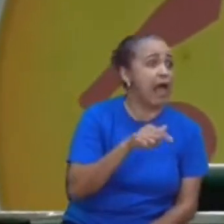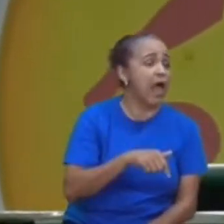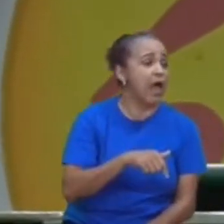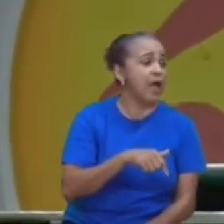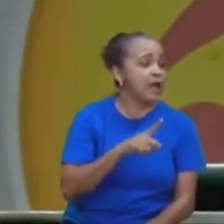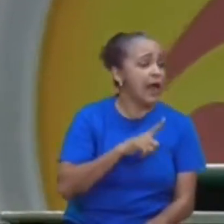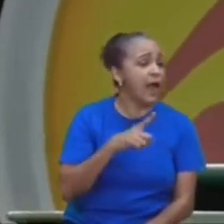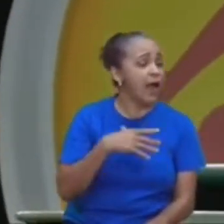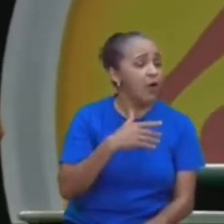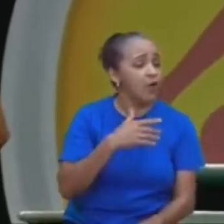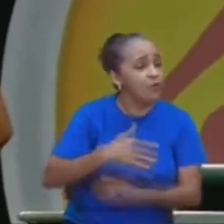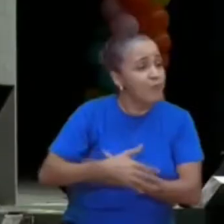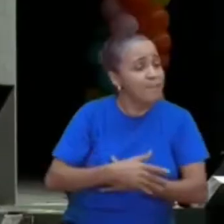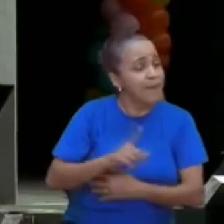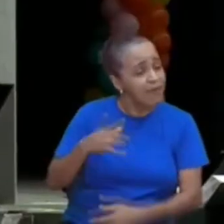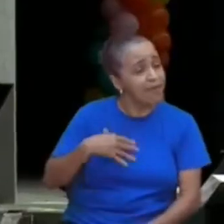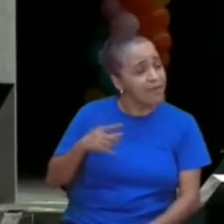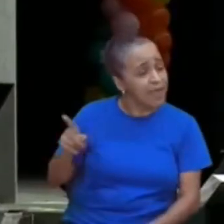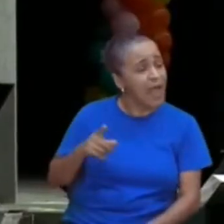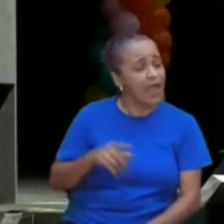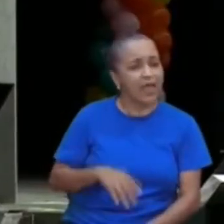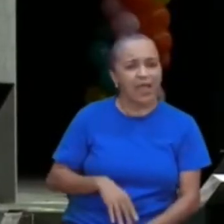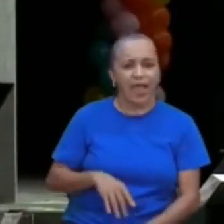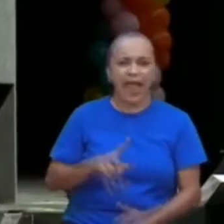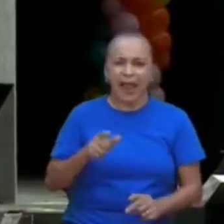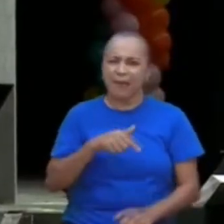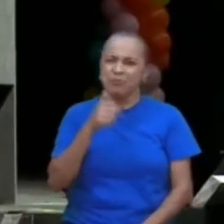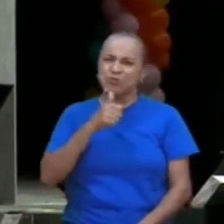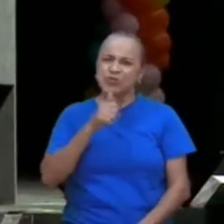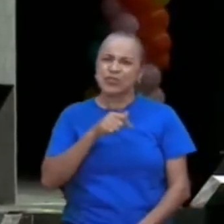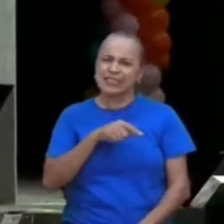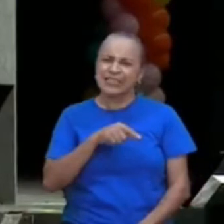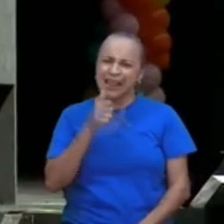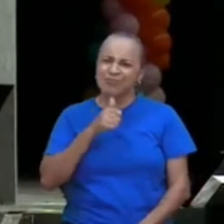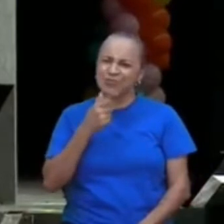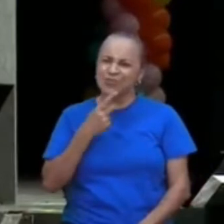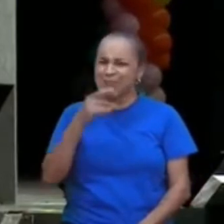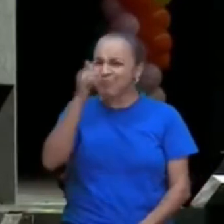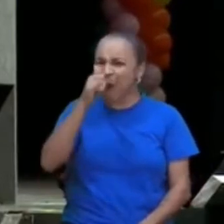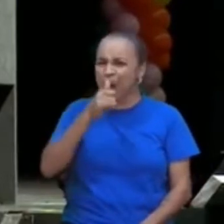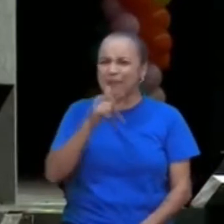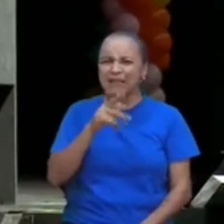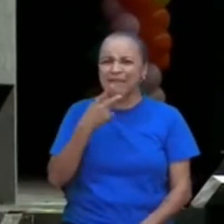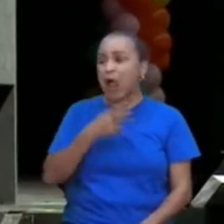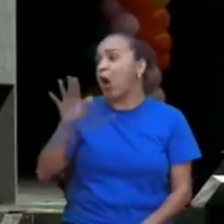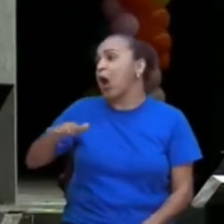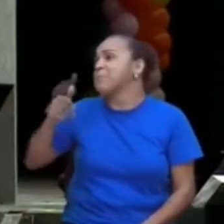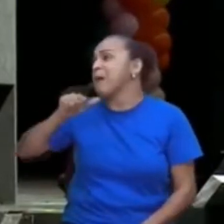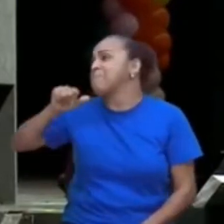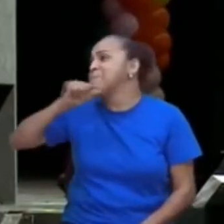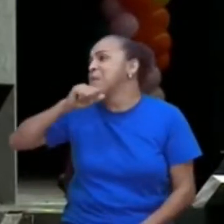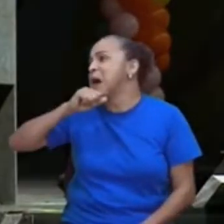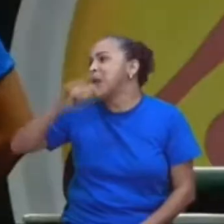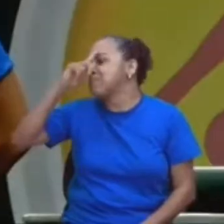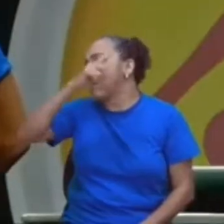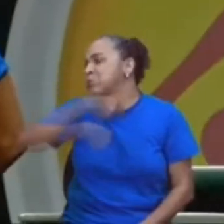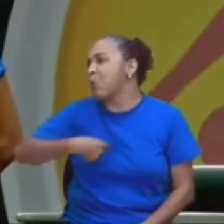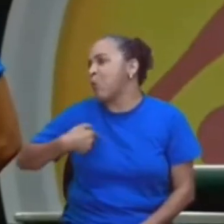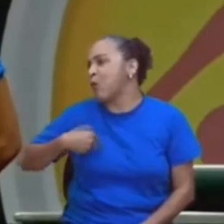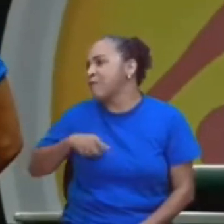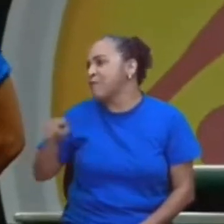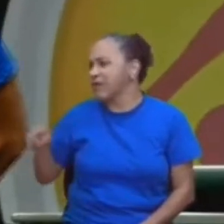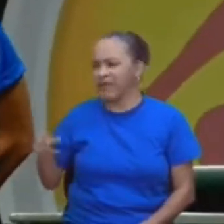dito, ei, isso, e mãe dele, e a mamãe mandou vir aqui, mas não, ela era esperta,